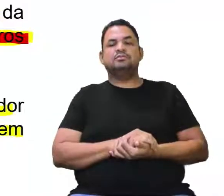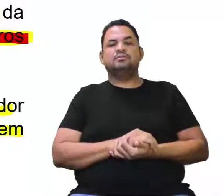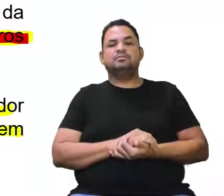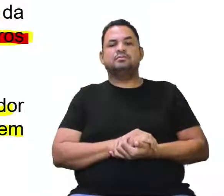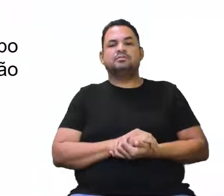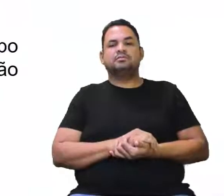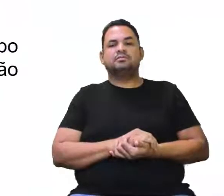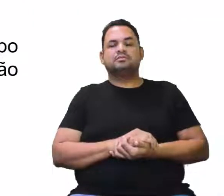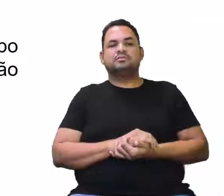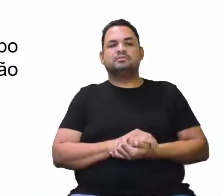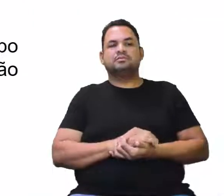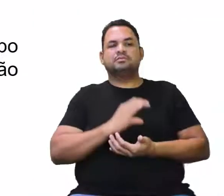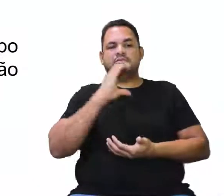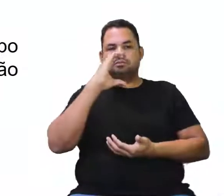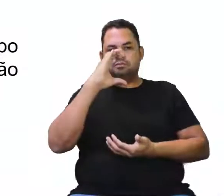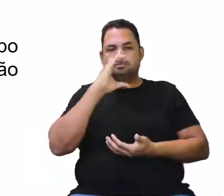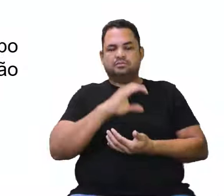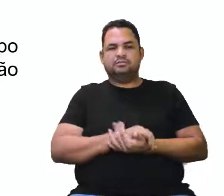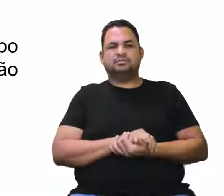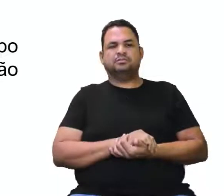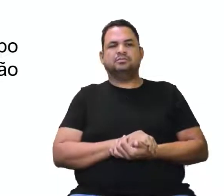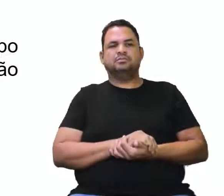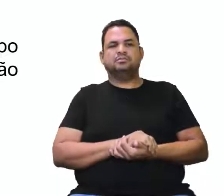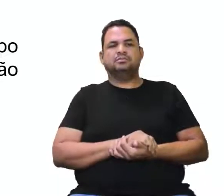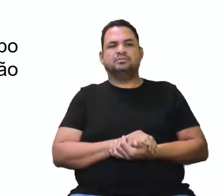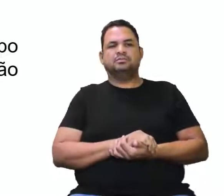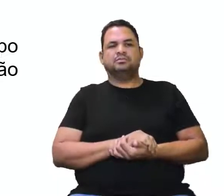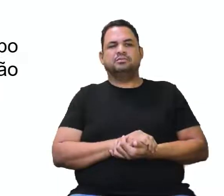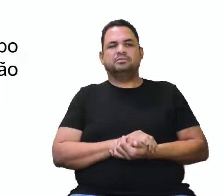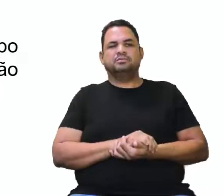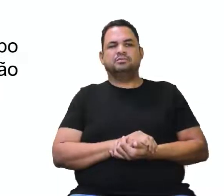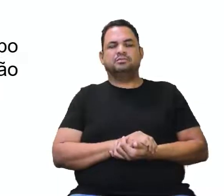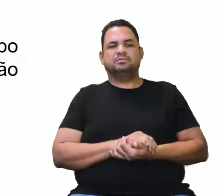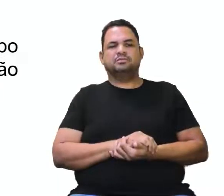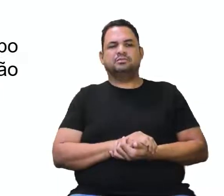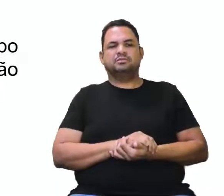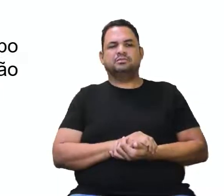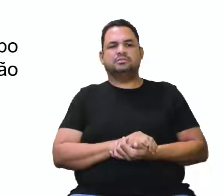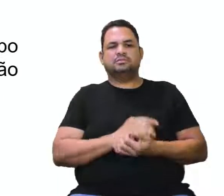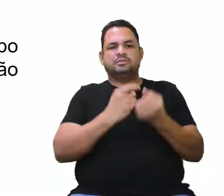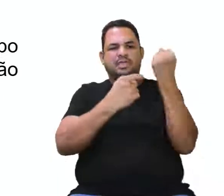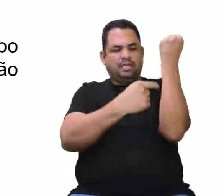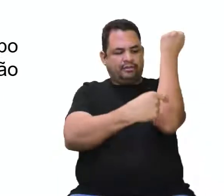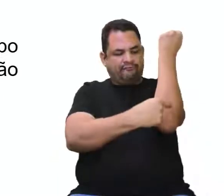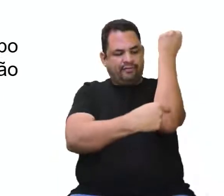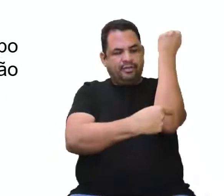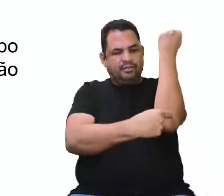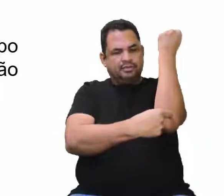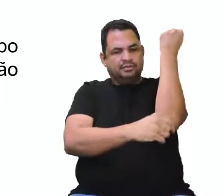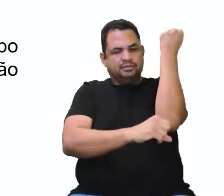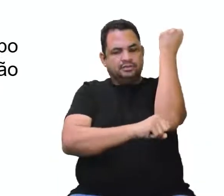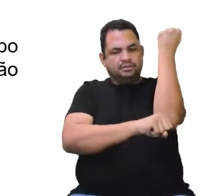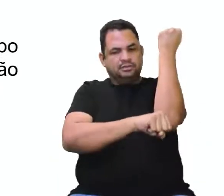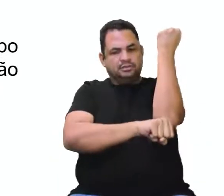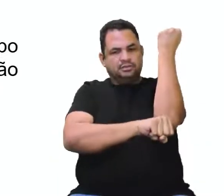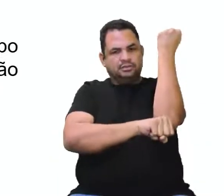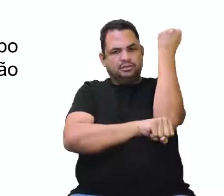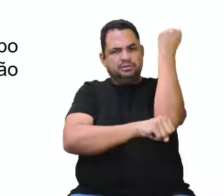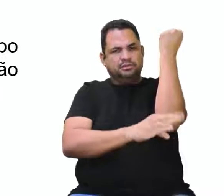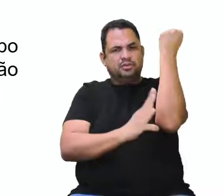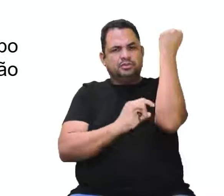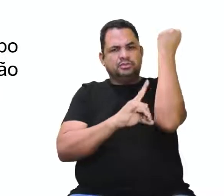Certinho. Na letra C, prof, nós vamos ver aí o seguinte. As vértebras sacrais e as